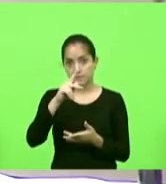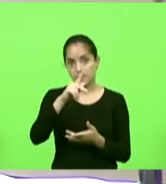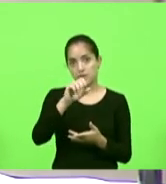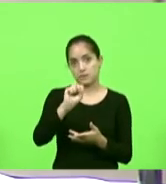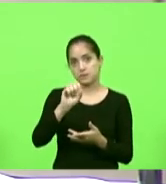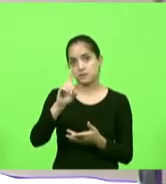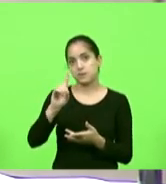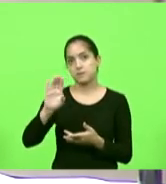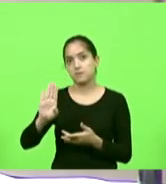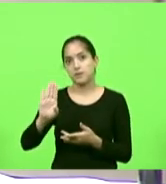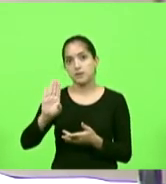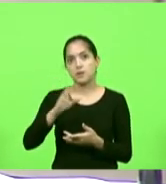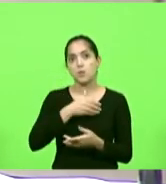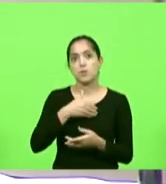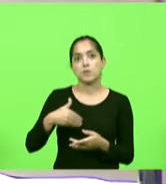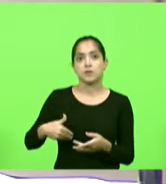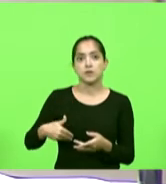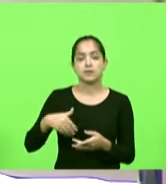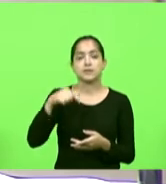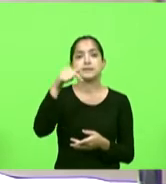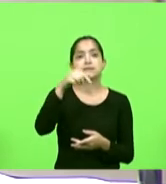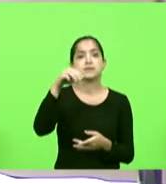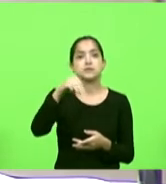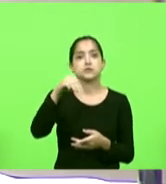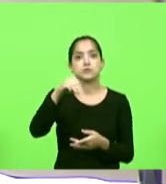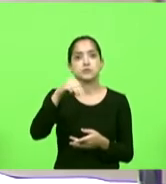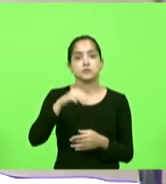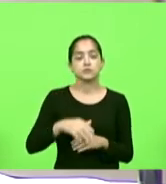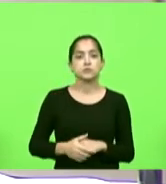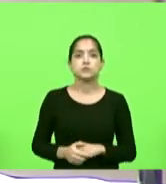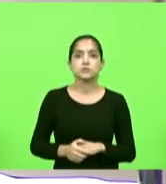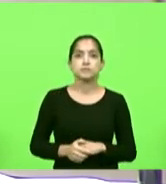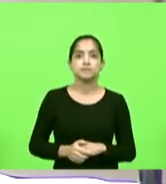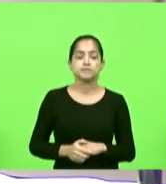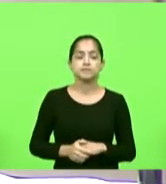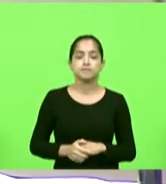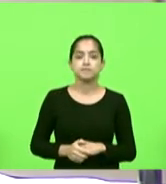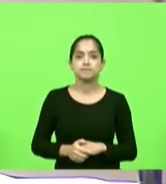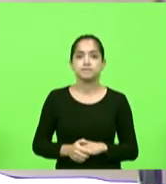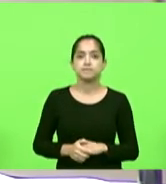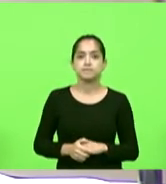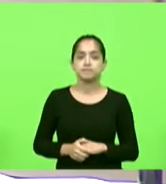republicanos sete minutos deputado Mota para uso da palavra